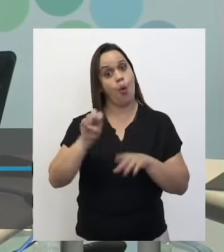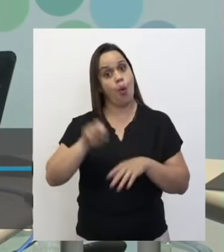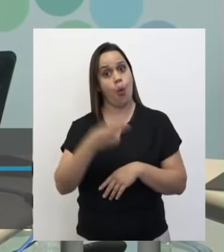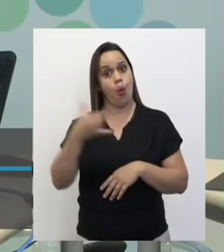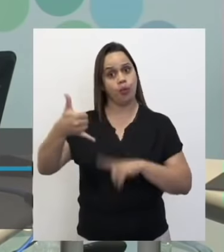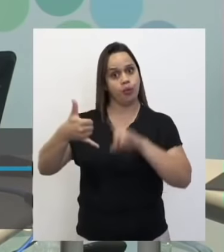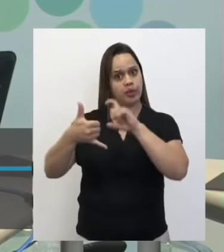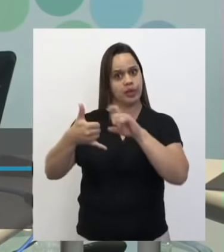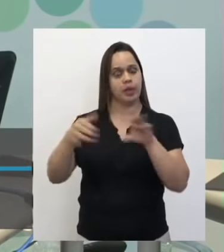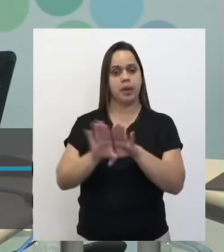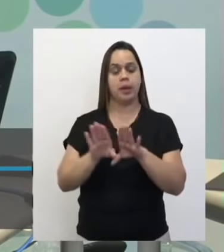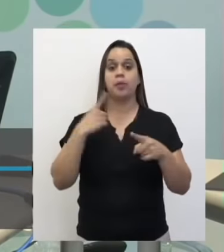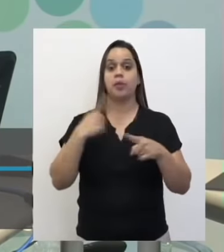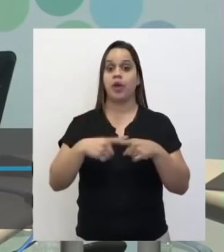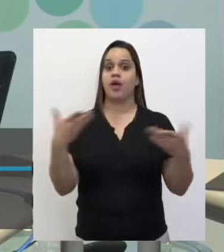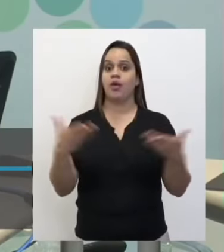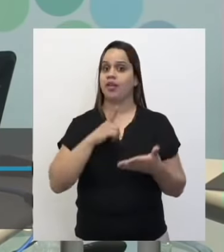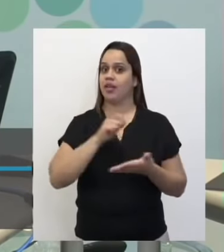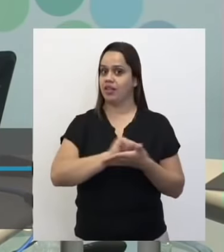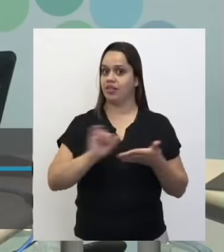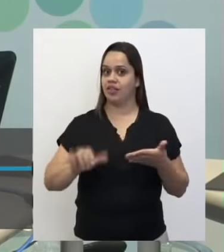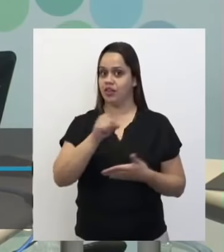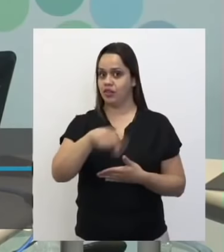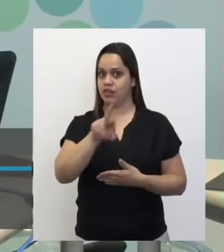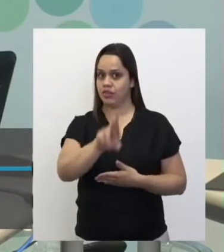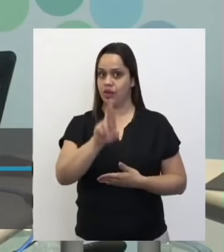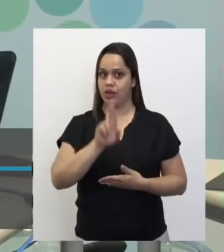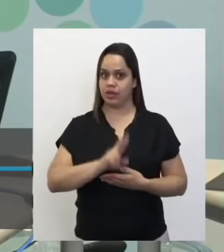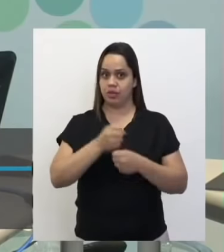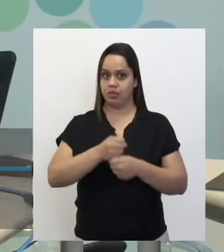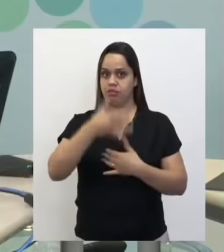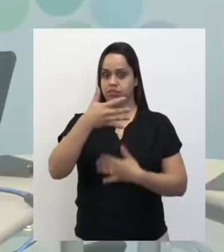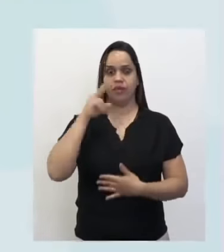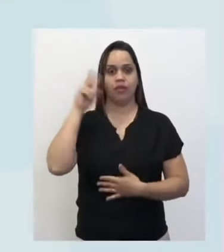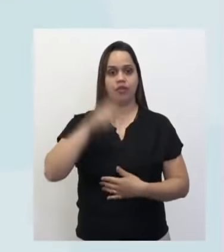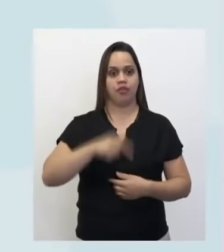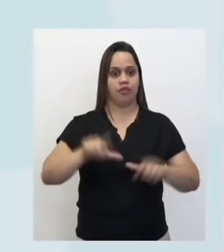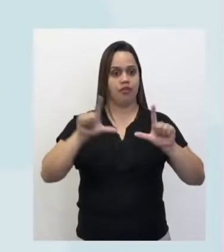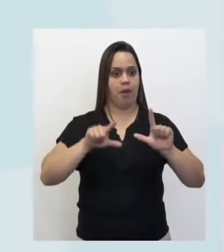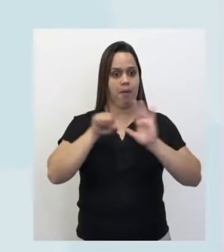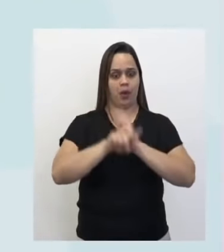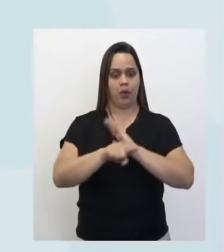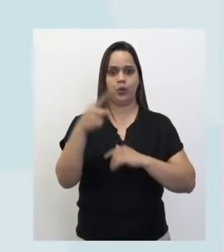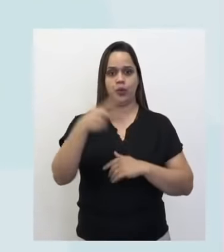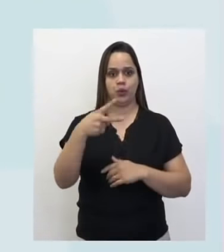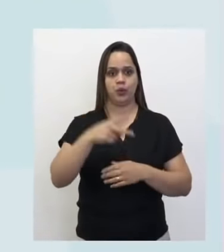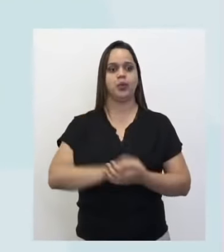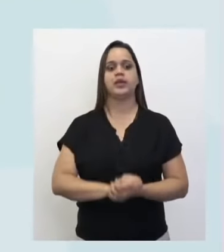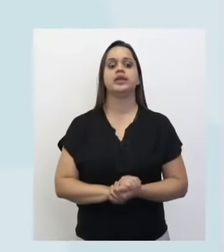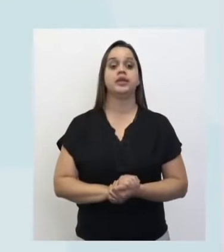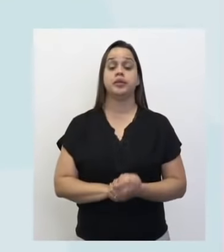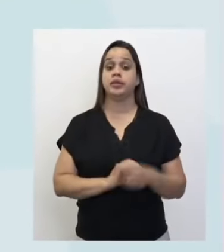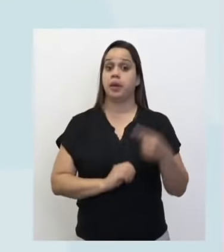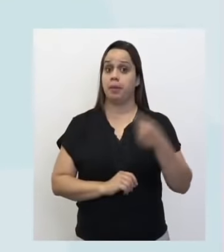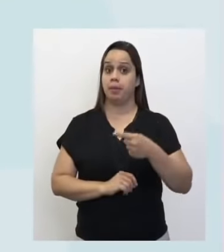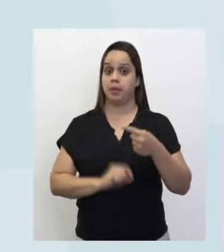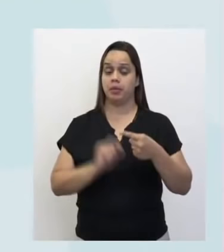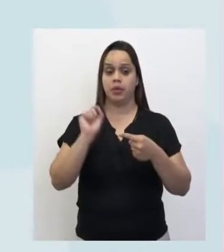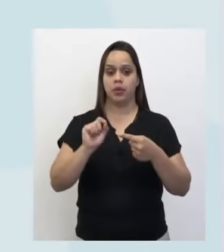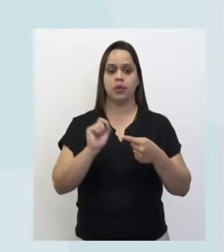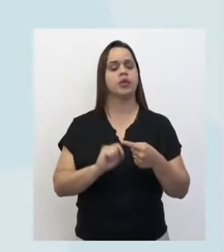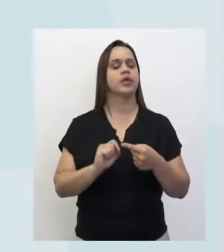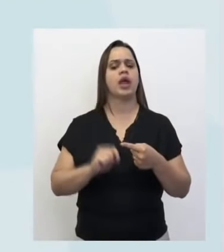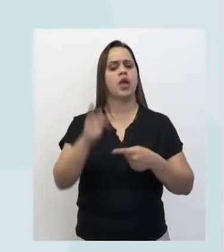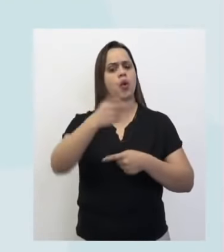temos a atividade que vocês vão responder no nosso chat. Dá uma olhadinha nas perguntas. Então a primeira questão é, quais